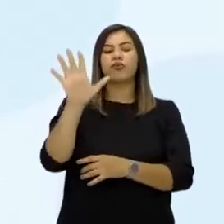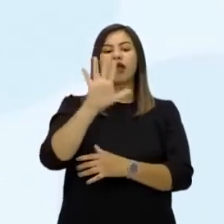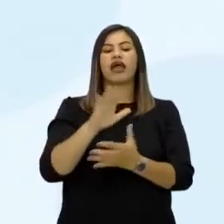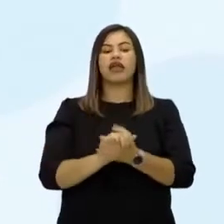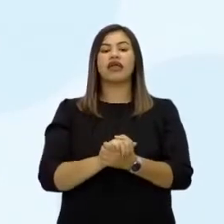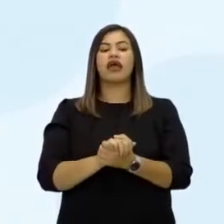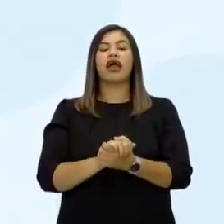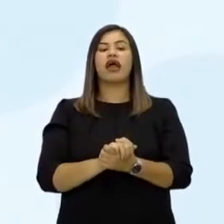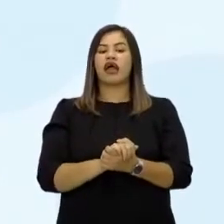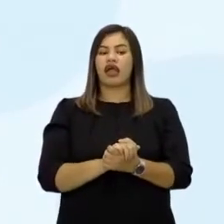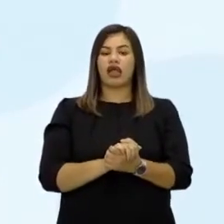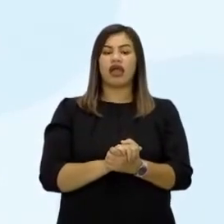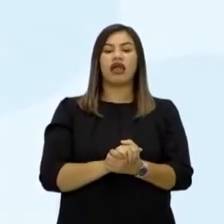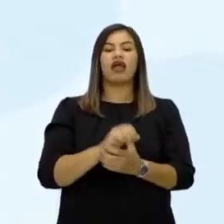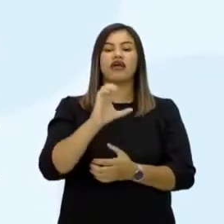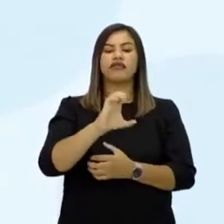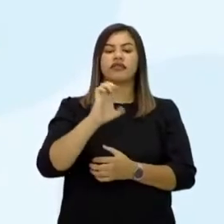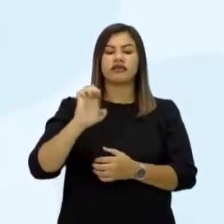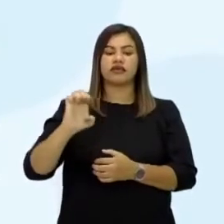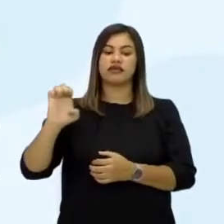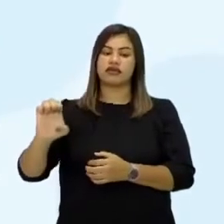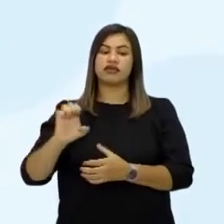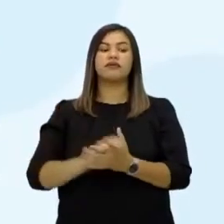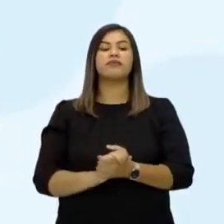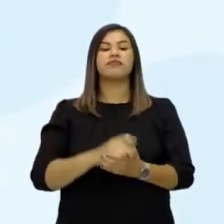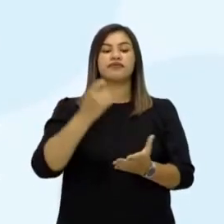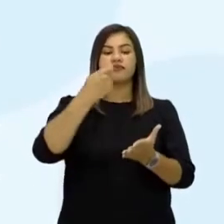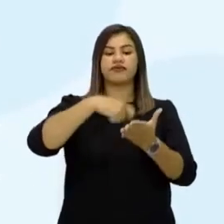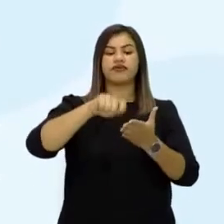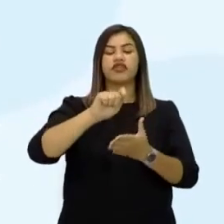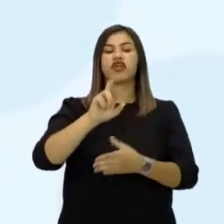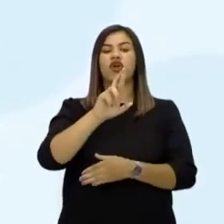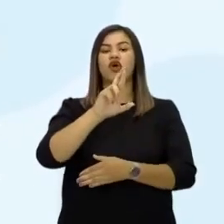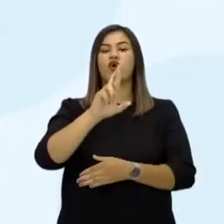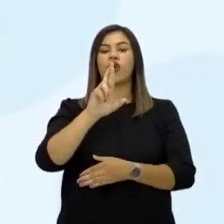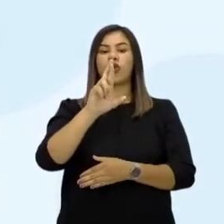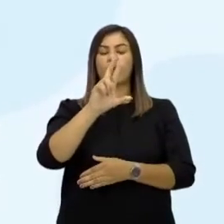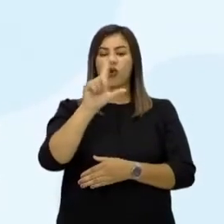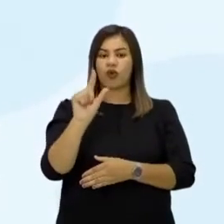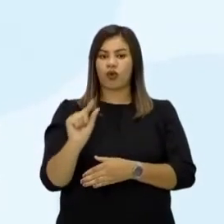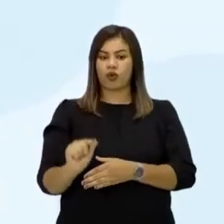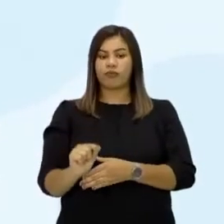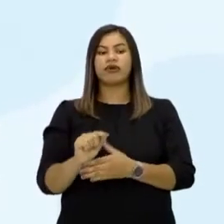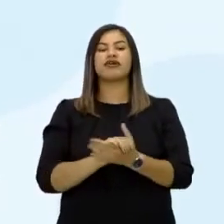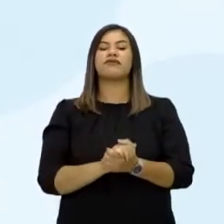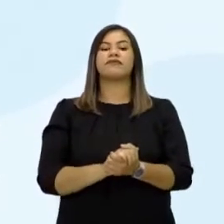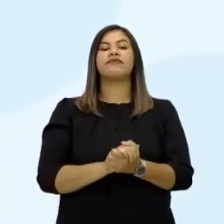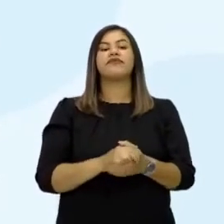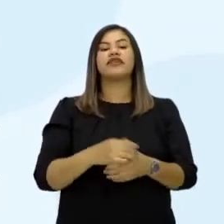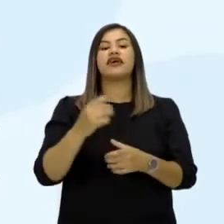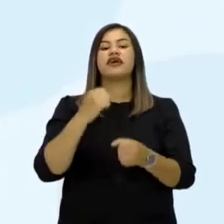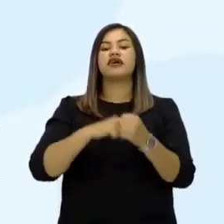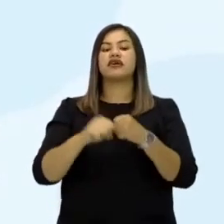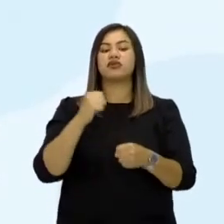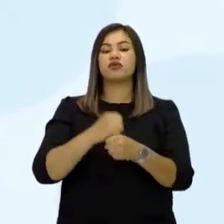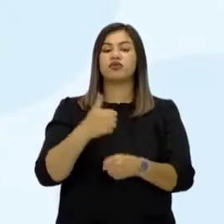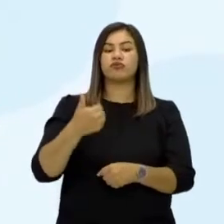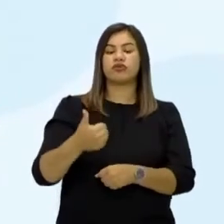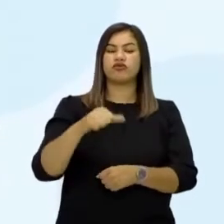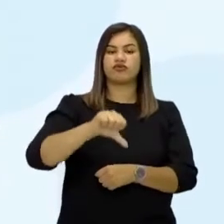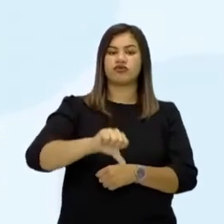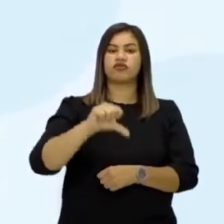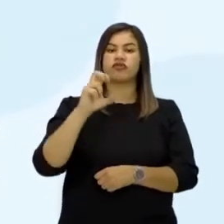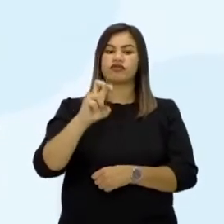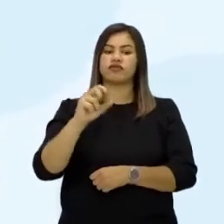Econômica Europeia, a CE, ele é assinado em Roma, na Itália, em 25 de março de 1957. Entre vigor em